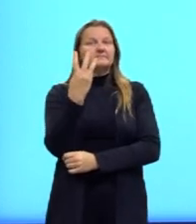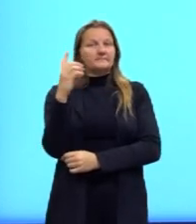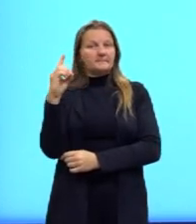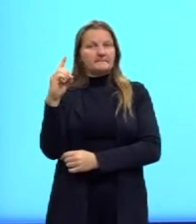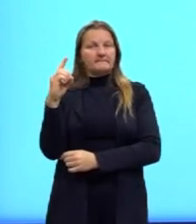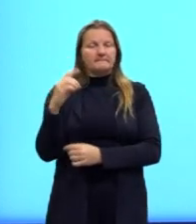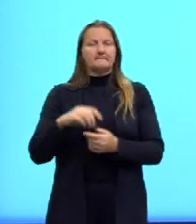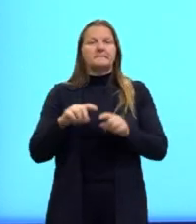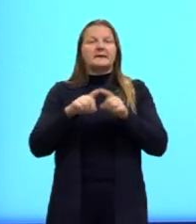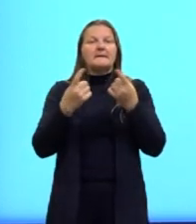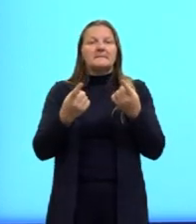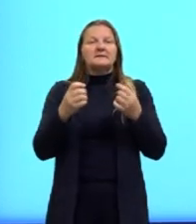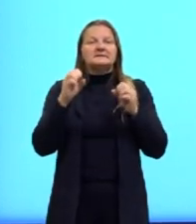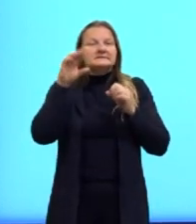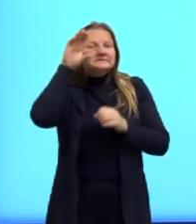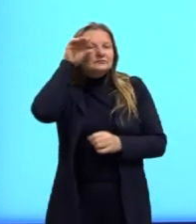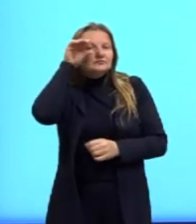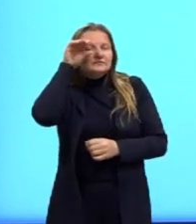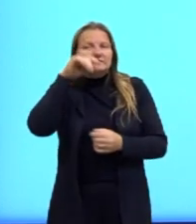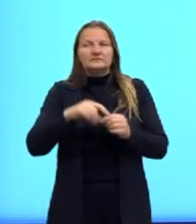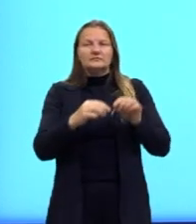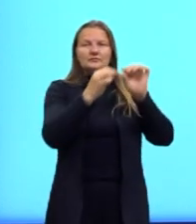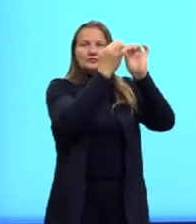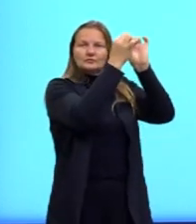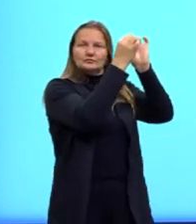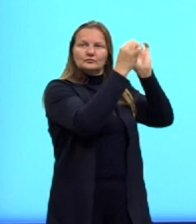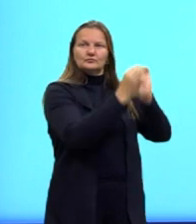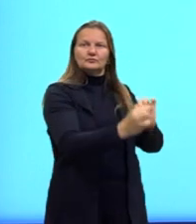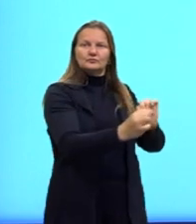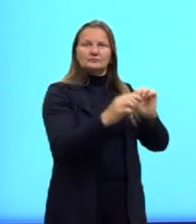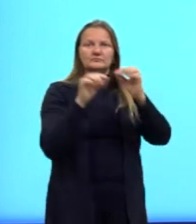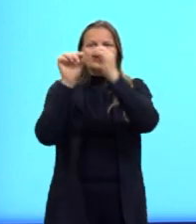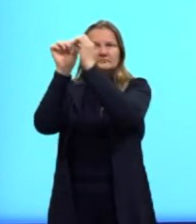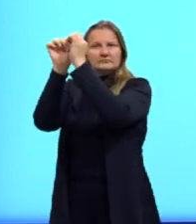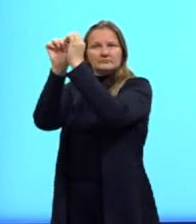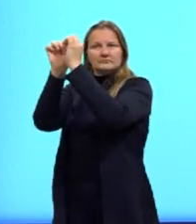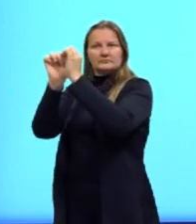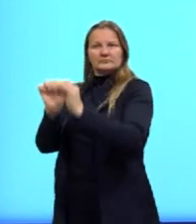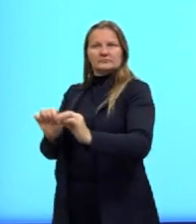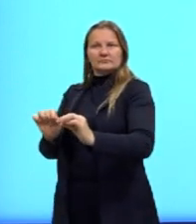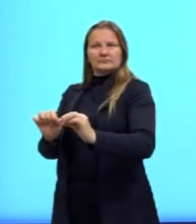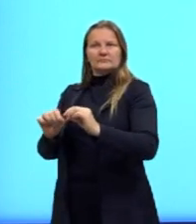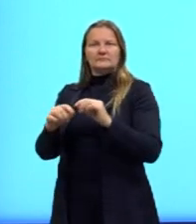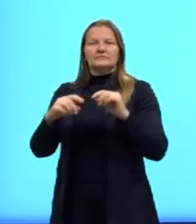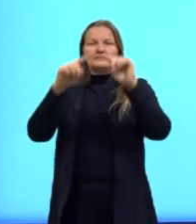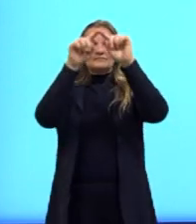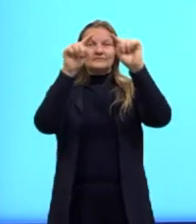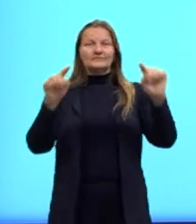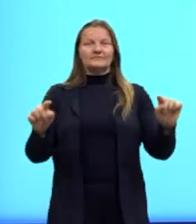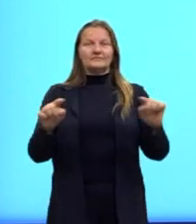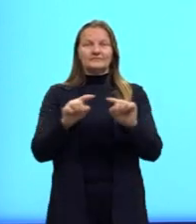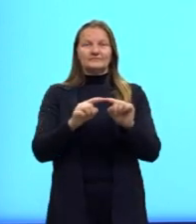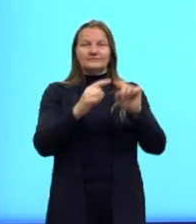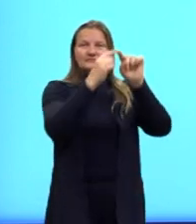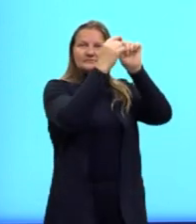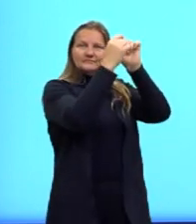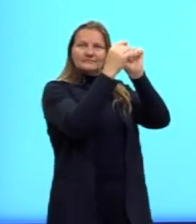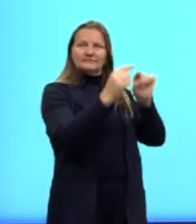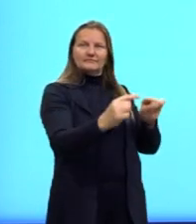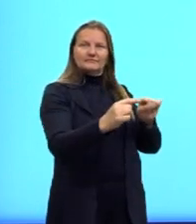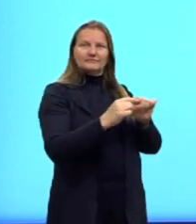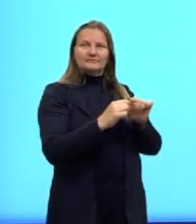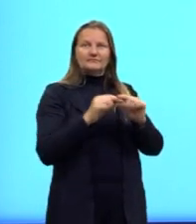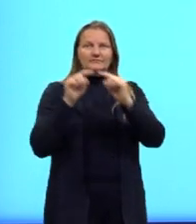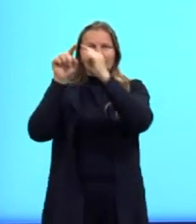Mas aqui, se a gente observar as hastes, o formato, né? A gente forma ali um triângulo. Então, tem a relação com a